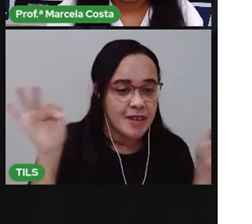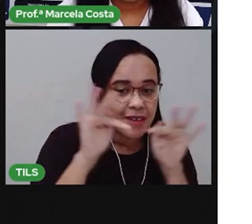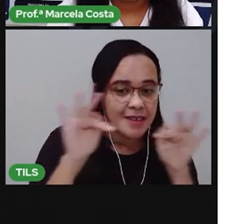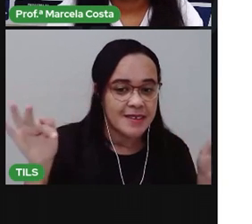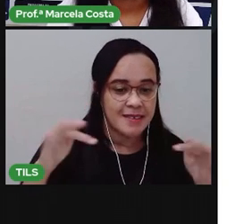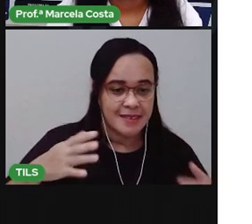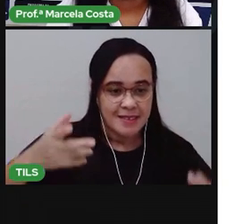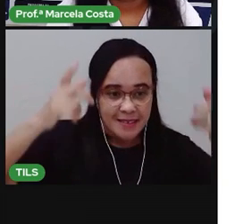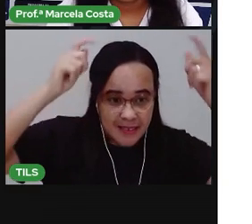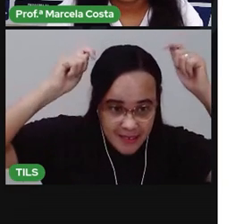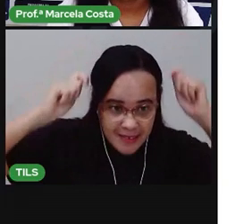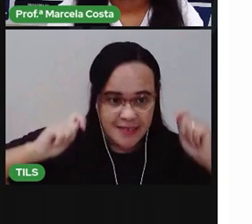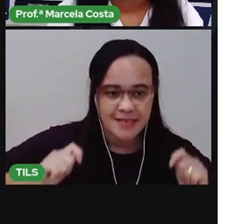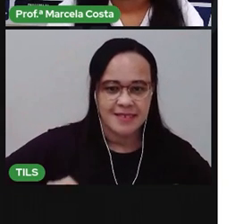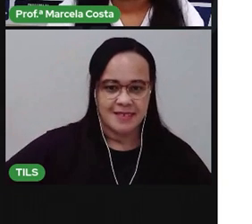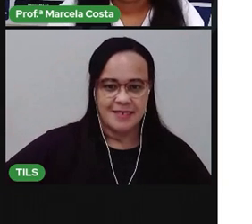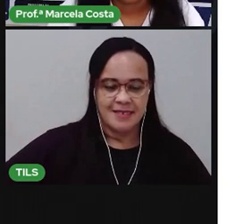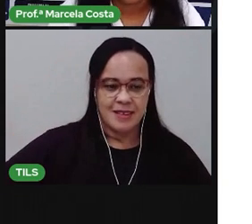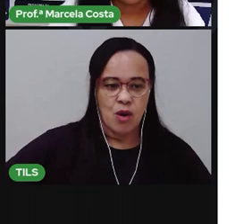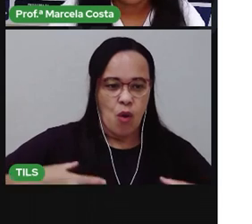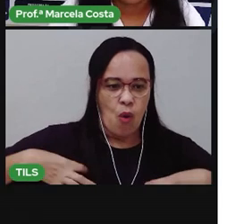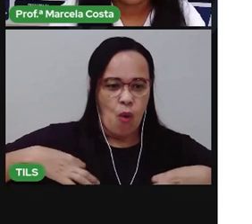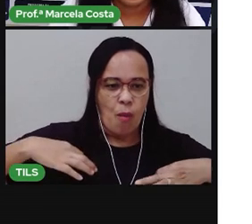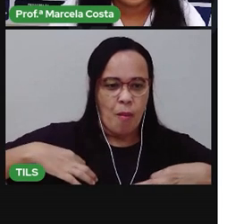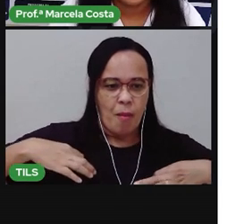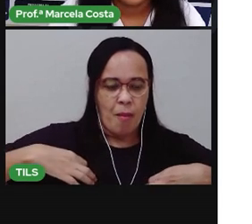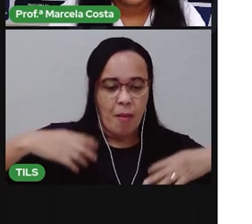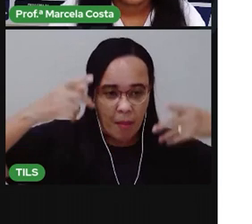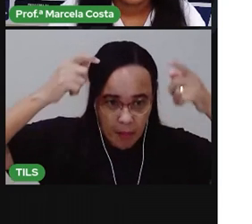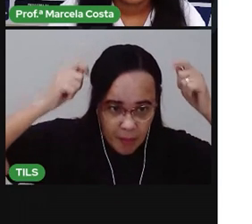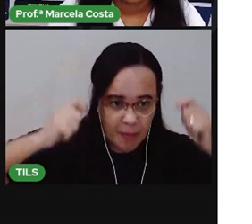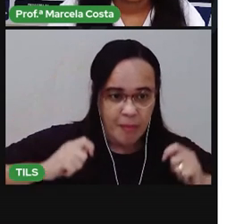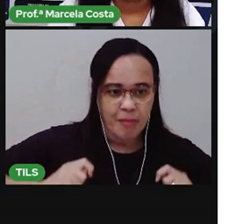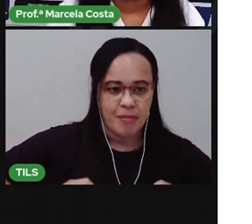Vestir a roupa.